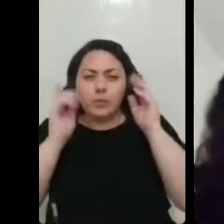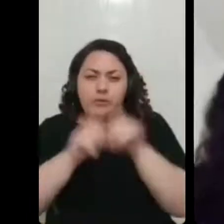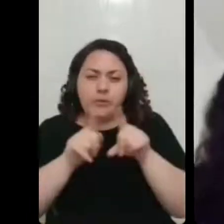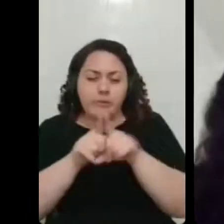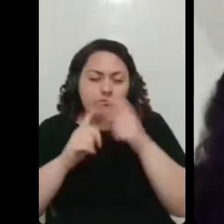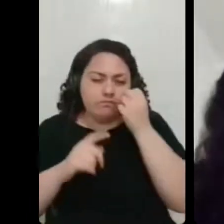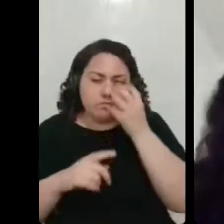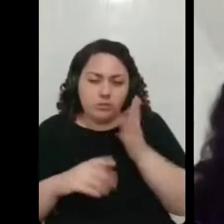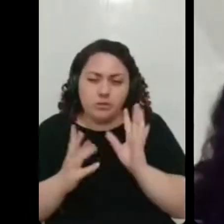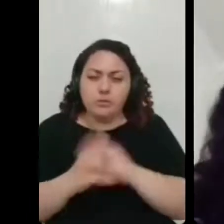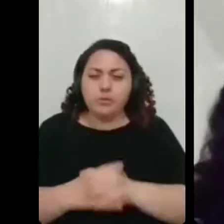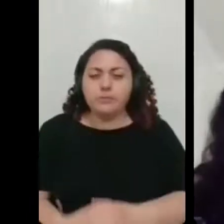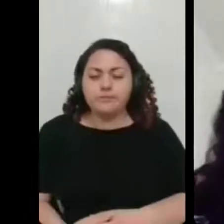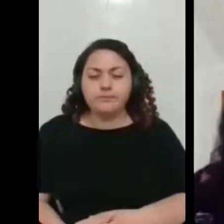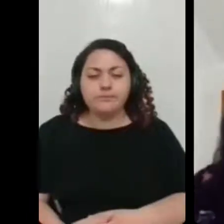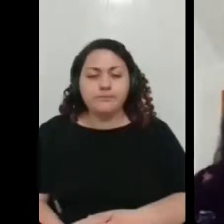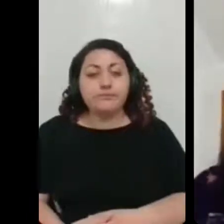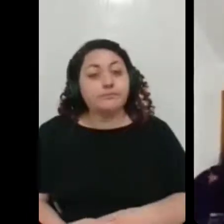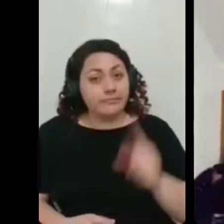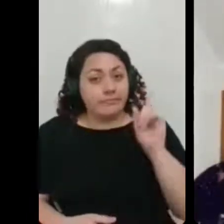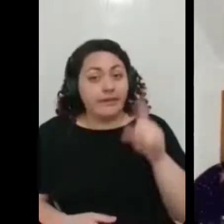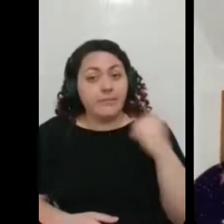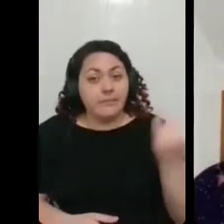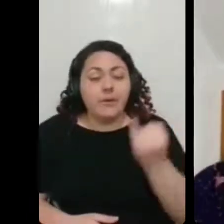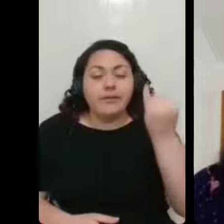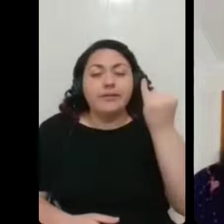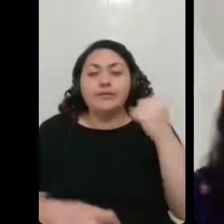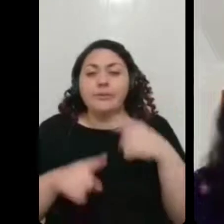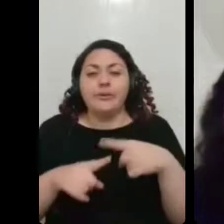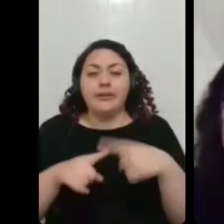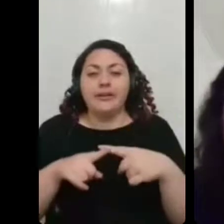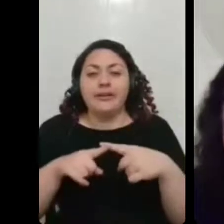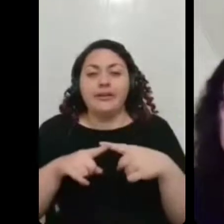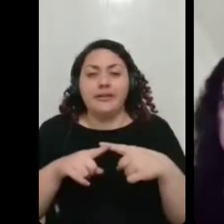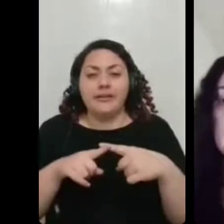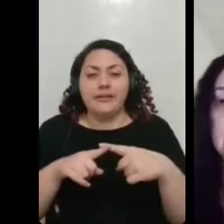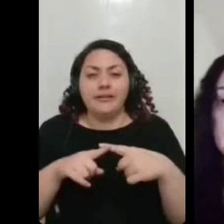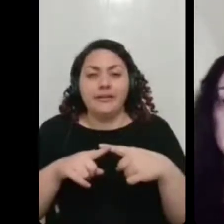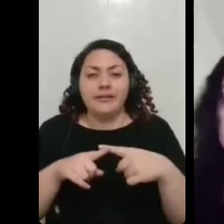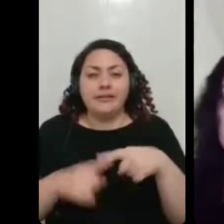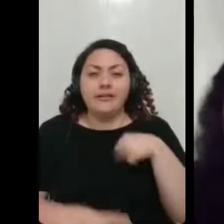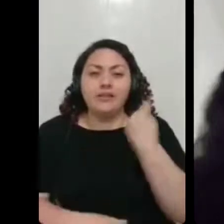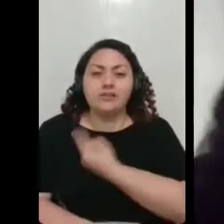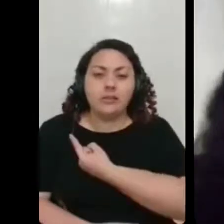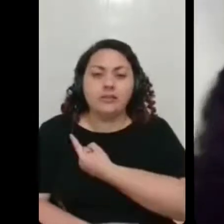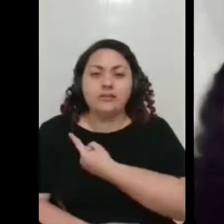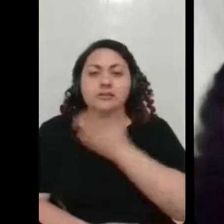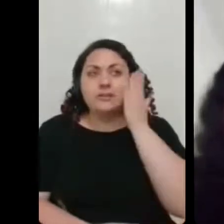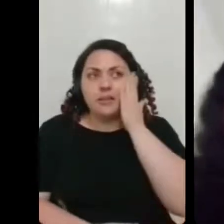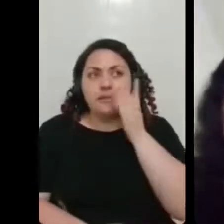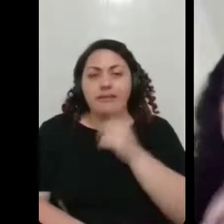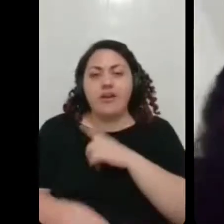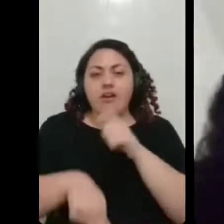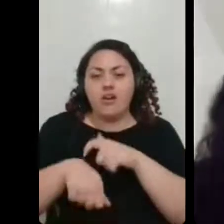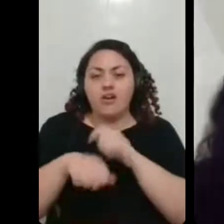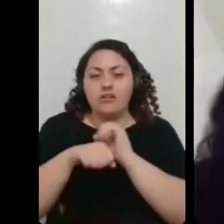O que é importante, né? A gente tem essas coisas do pós, mas é importante